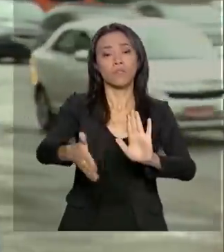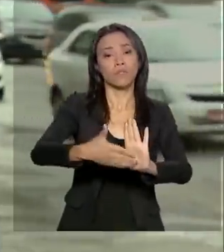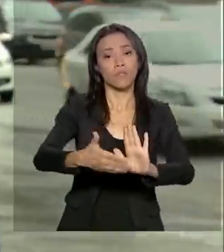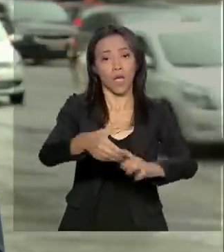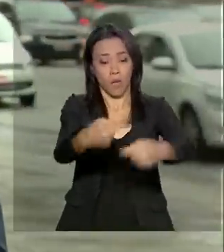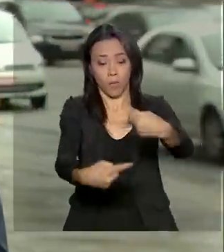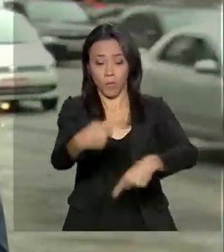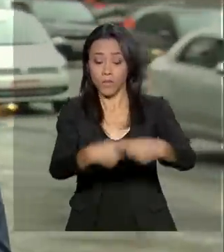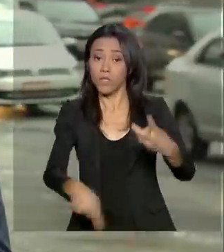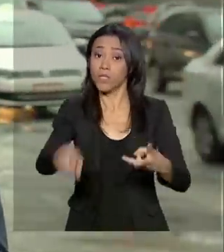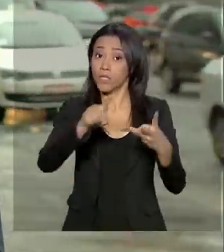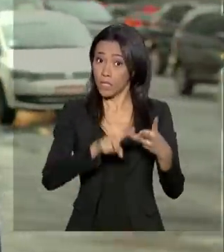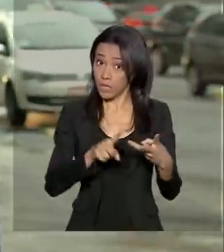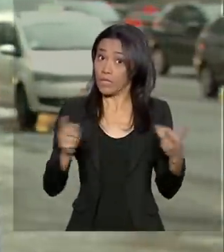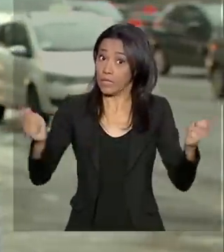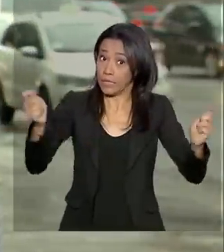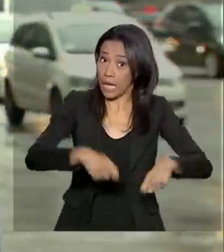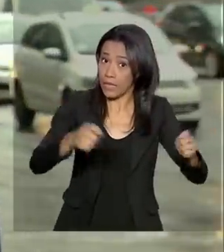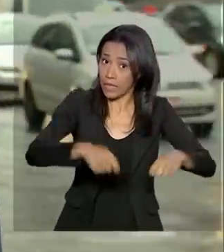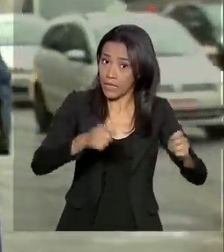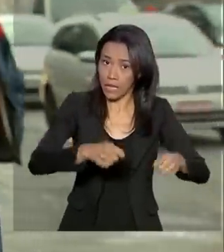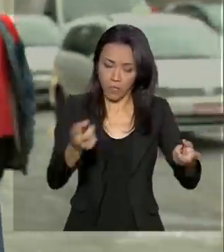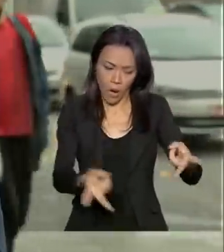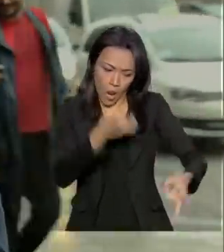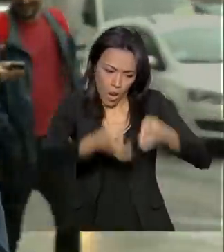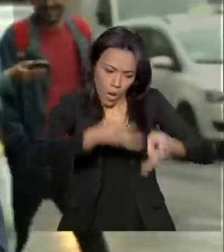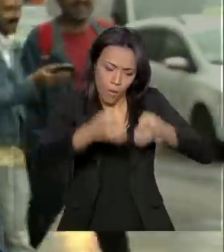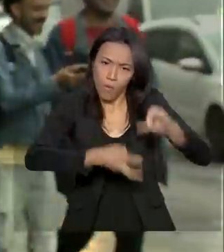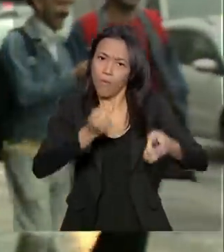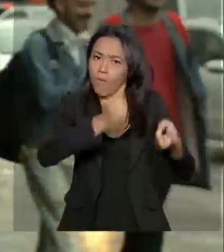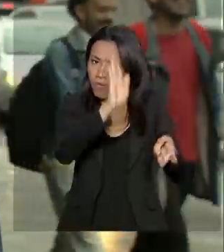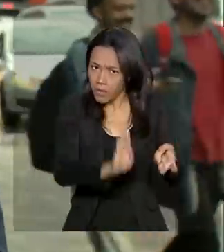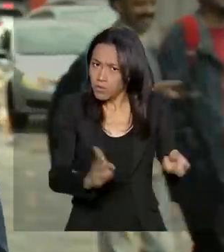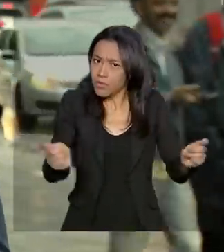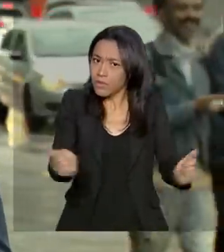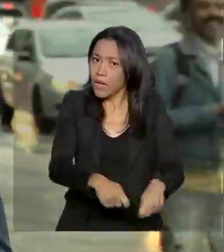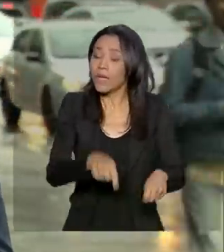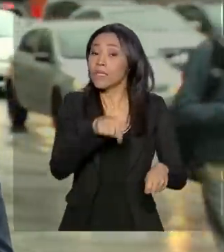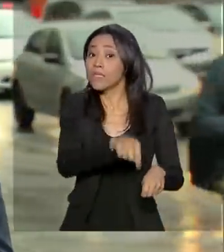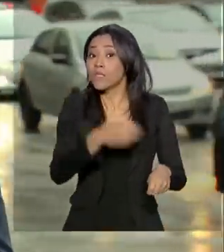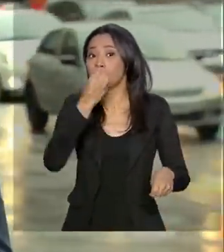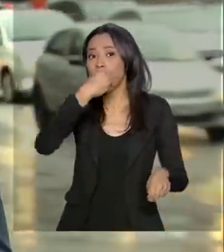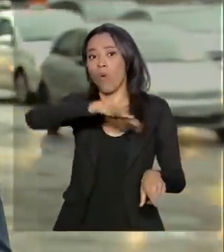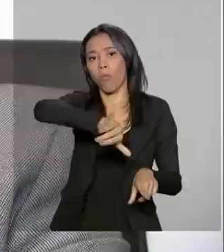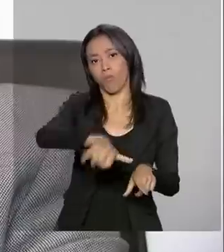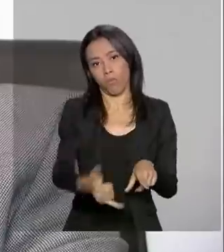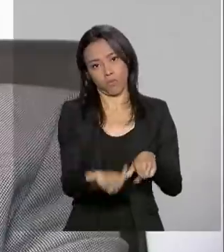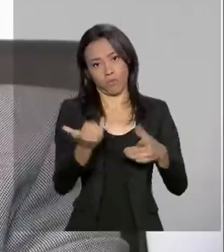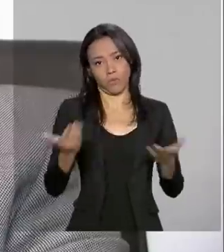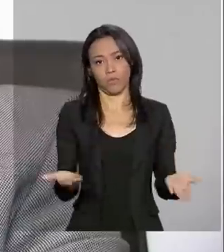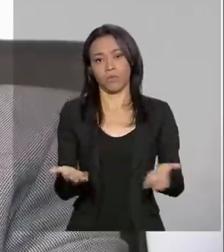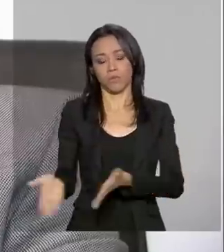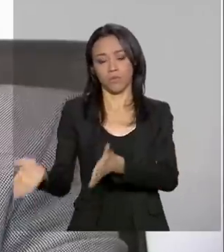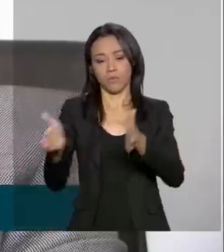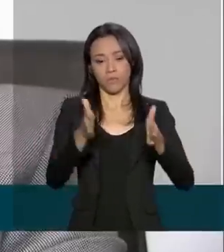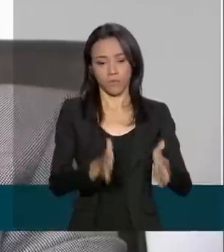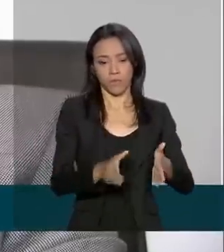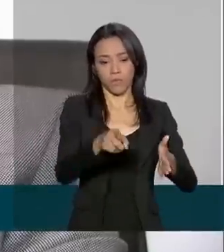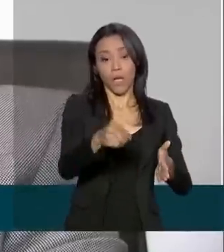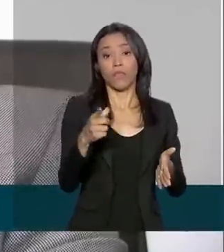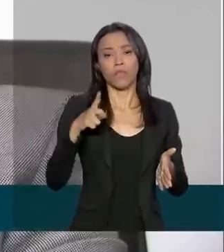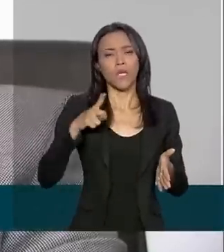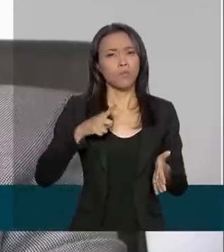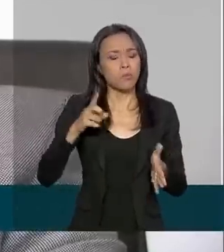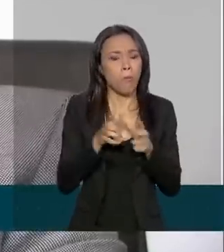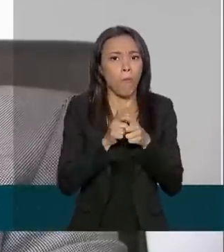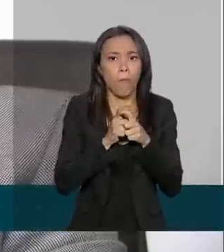potencial em infraestrutura a ser explorado. Um ambiente positivo para grandes oportunidades. Nós temos um dos maiores mercados